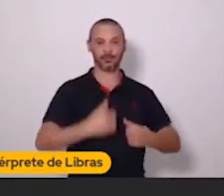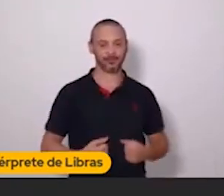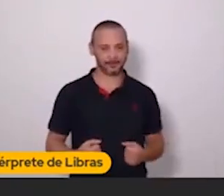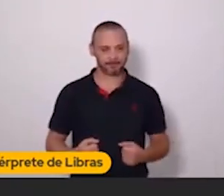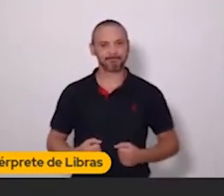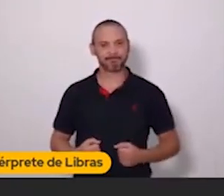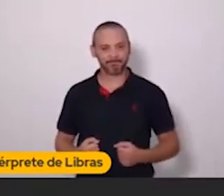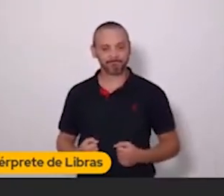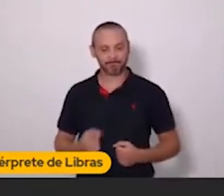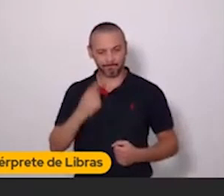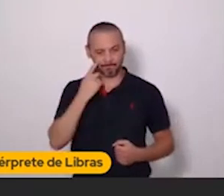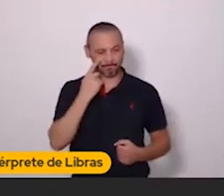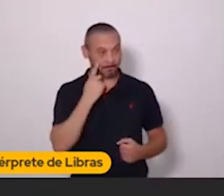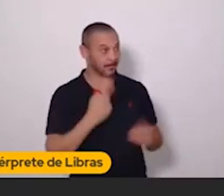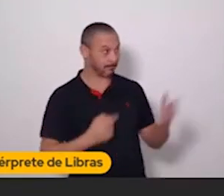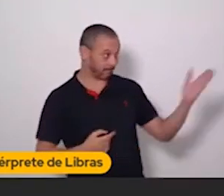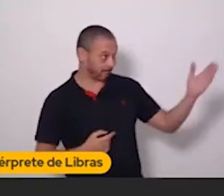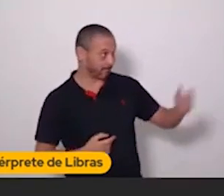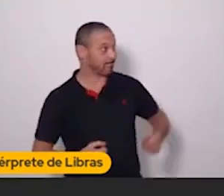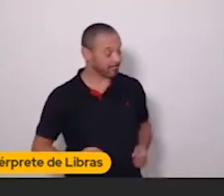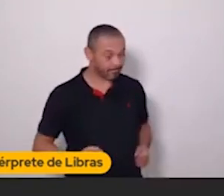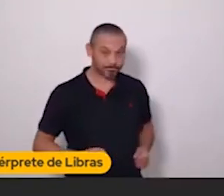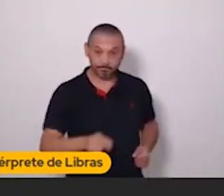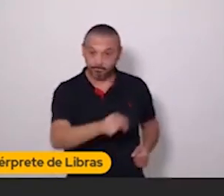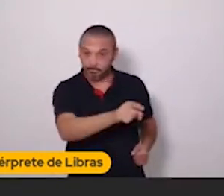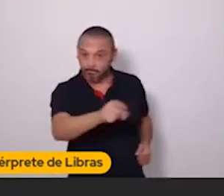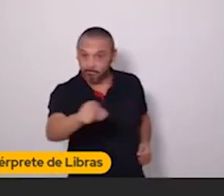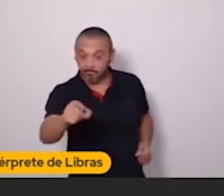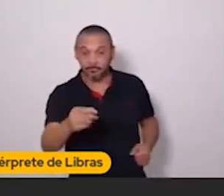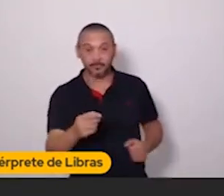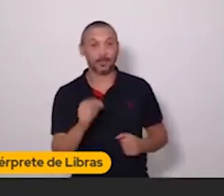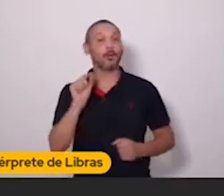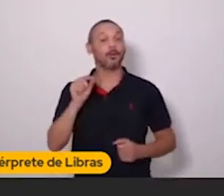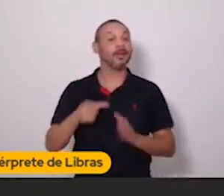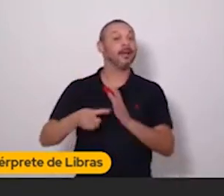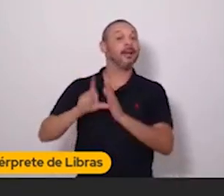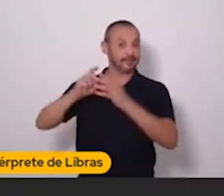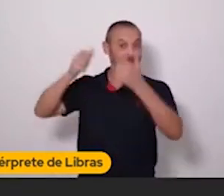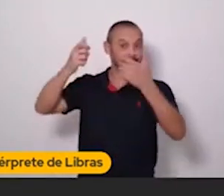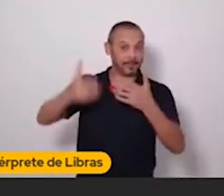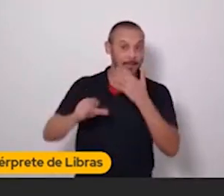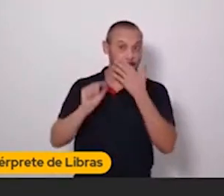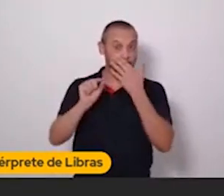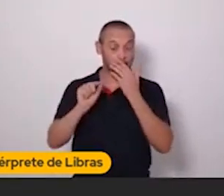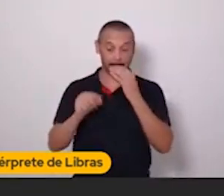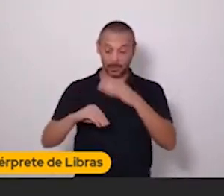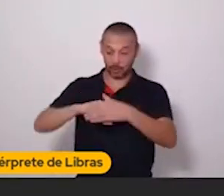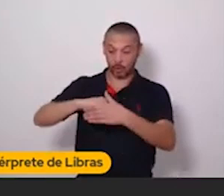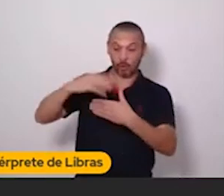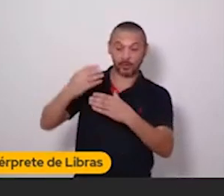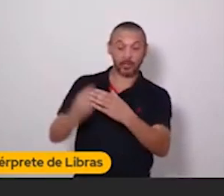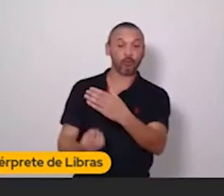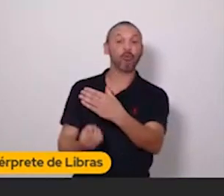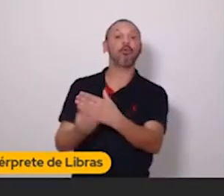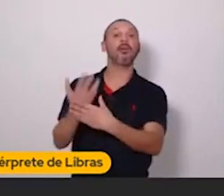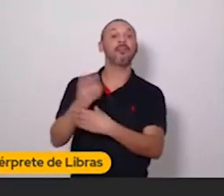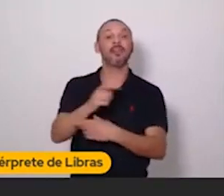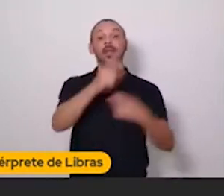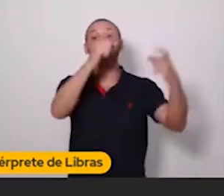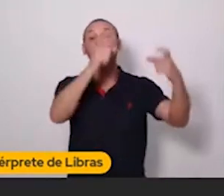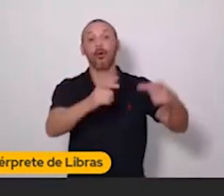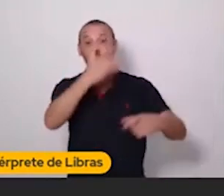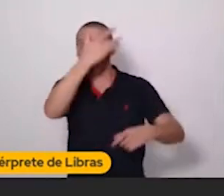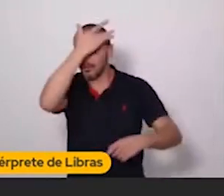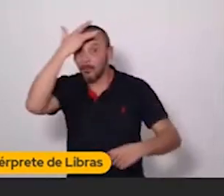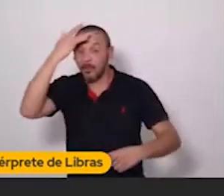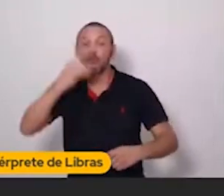E aqui eu coloquei. Você precisa criar exatamente o que eu estava falando antes. Você precisa criar conteúdo onde sua audiência está. E